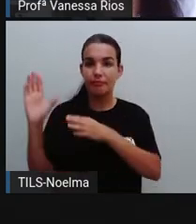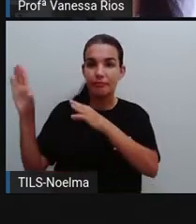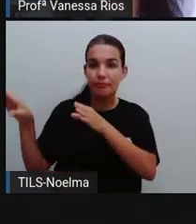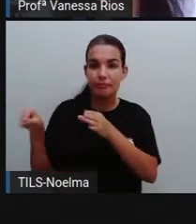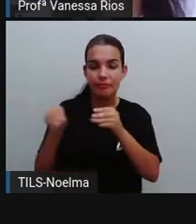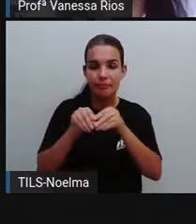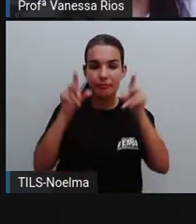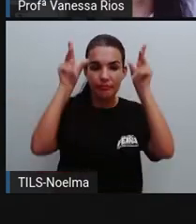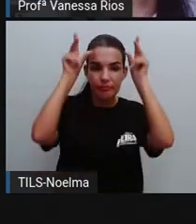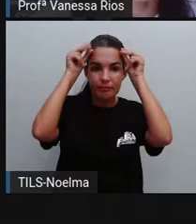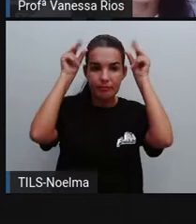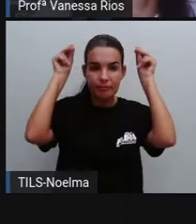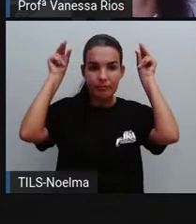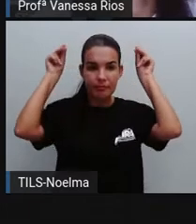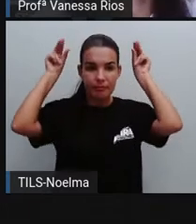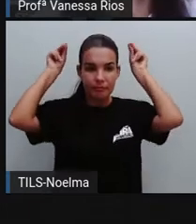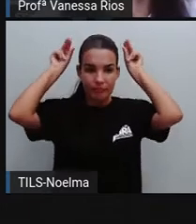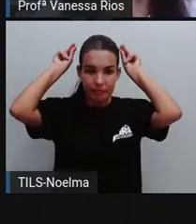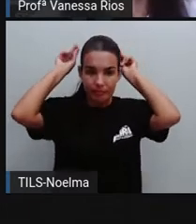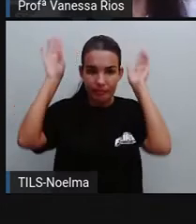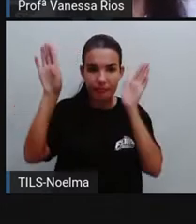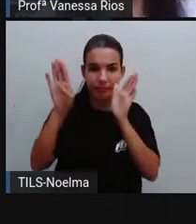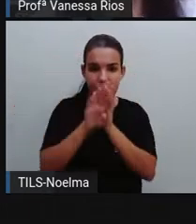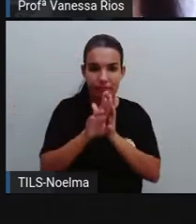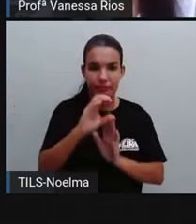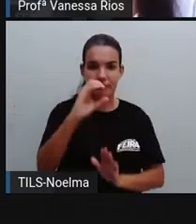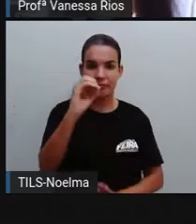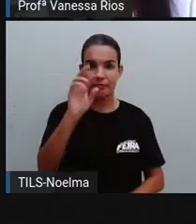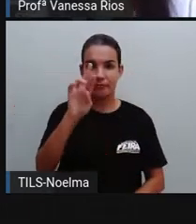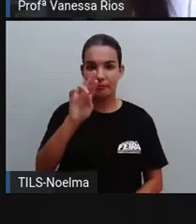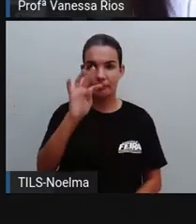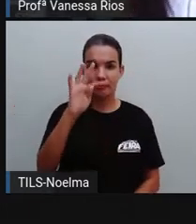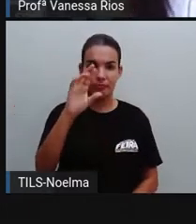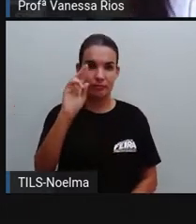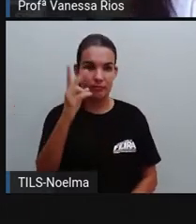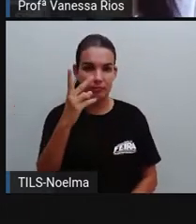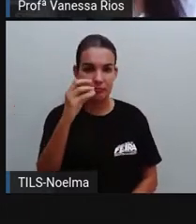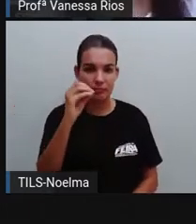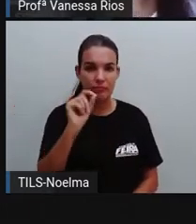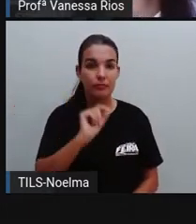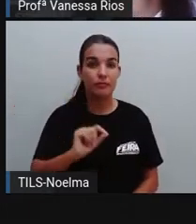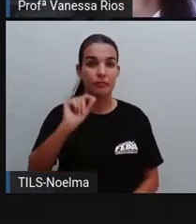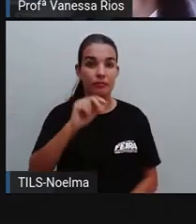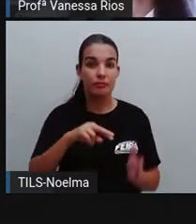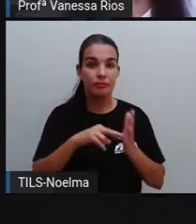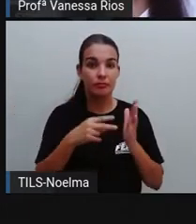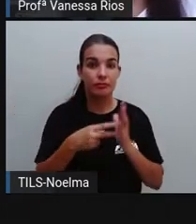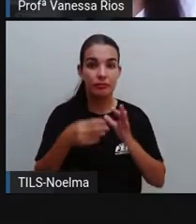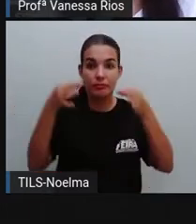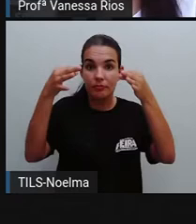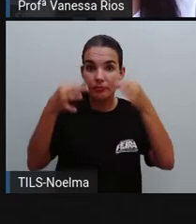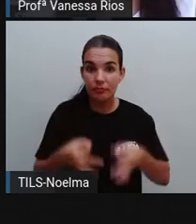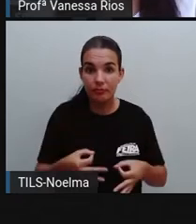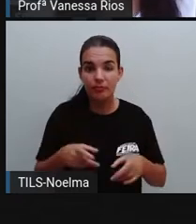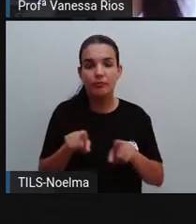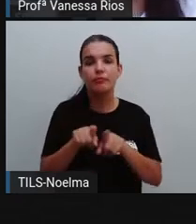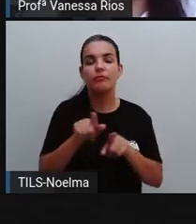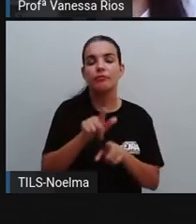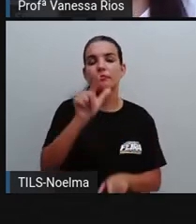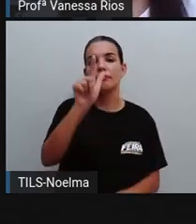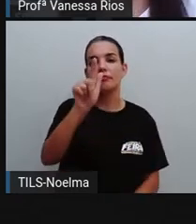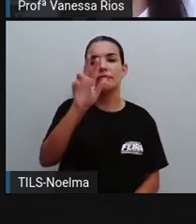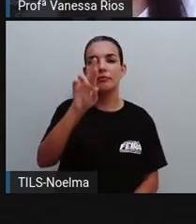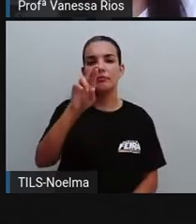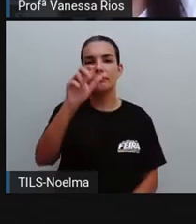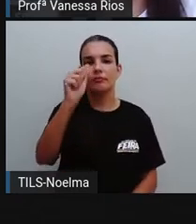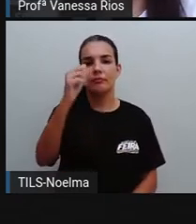correto, e grafo, por sua vez, que significa escrita. Então, a palavra ortografia, que